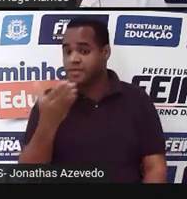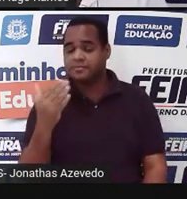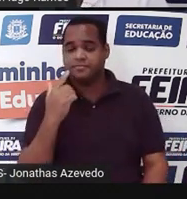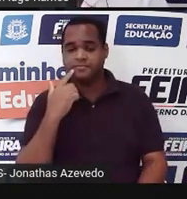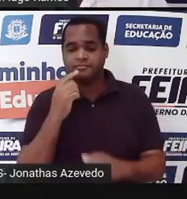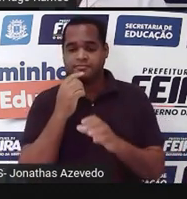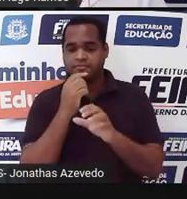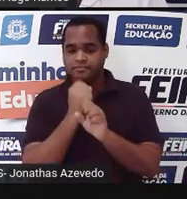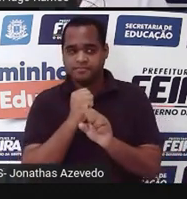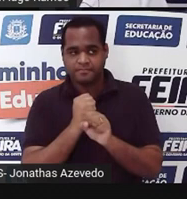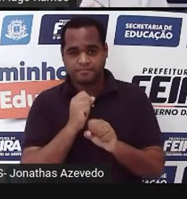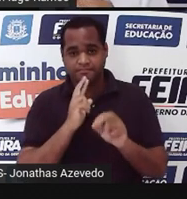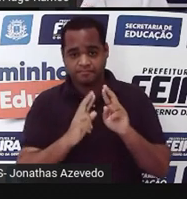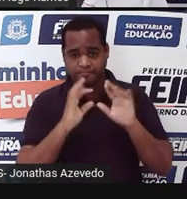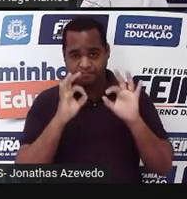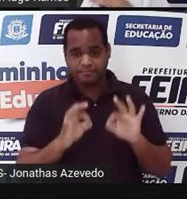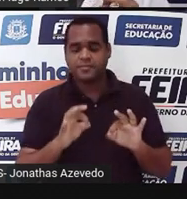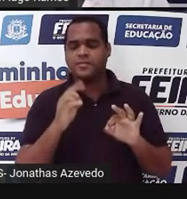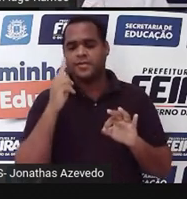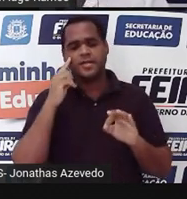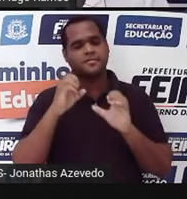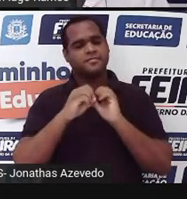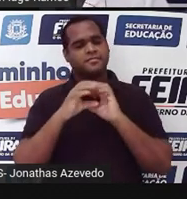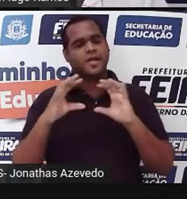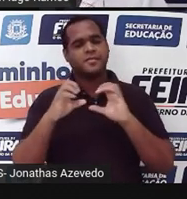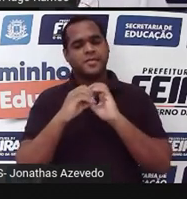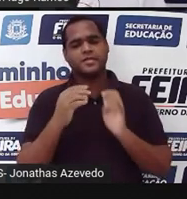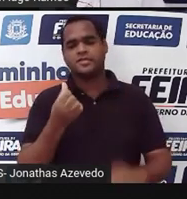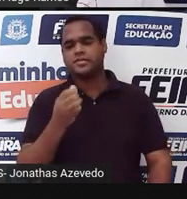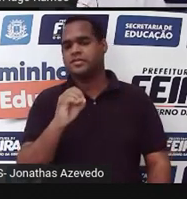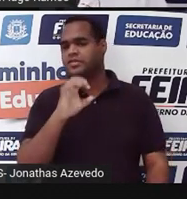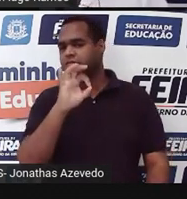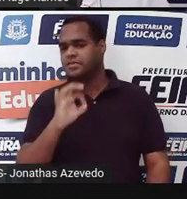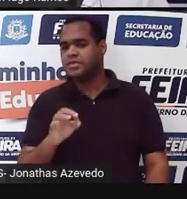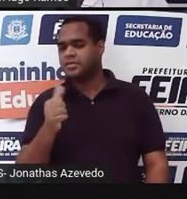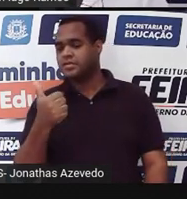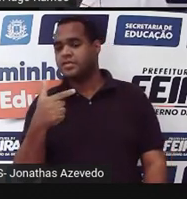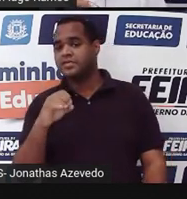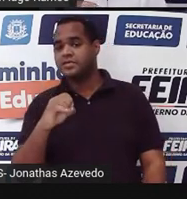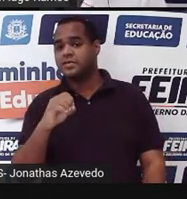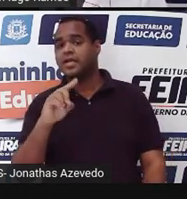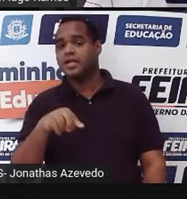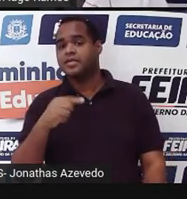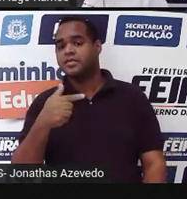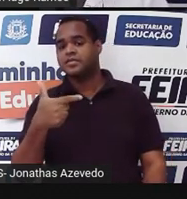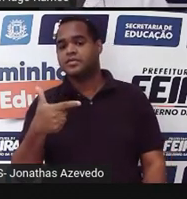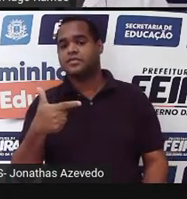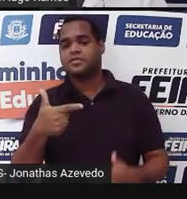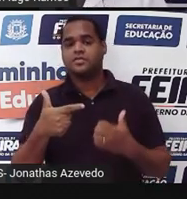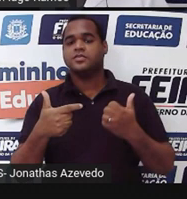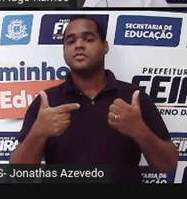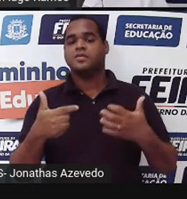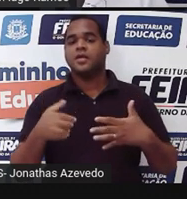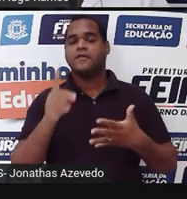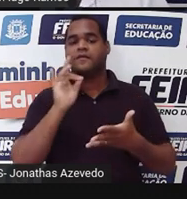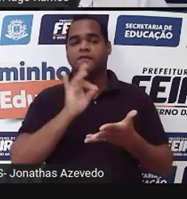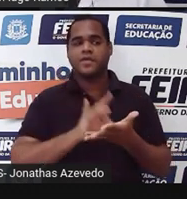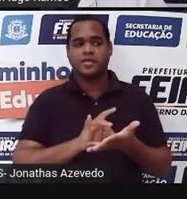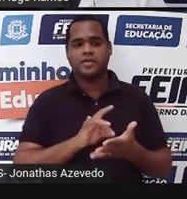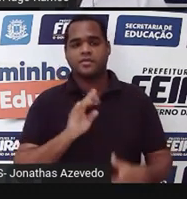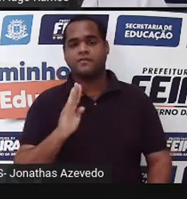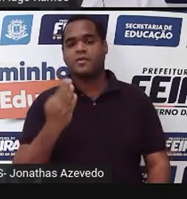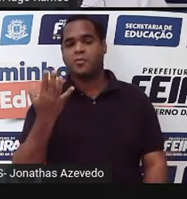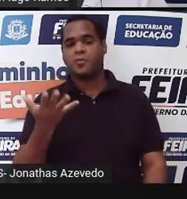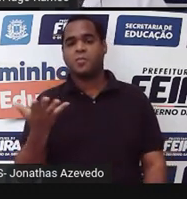cálculo e descobrir se 60% de 120 é 72. E aí você vai dizer se é verdadeiro ou